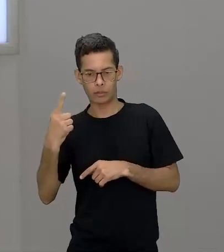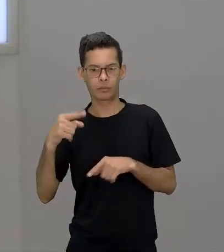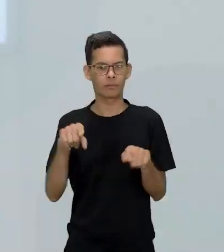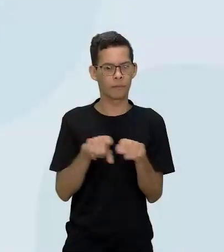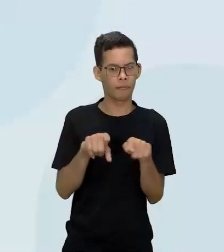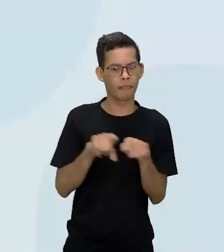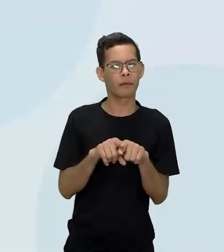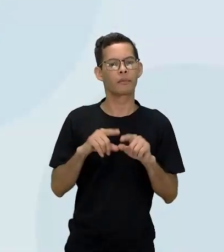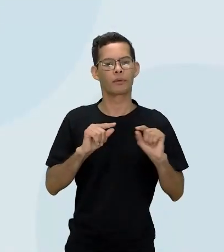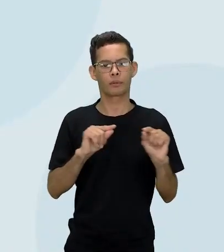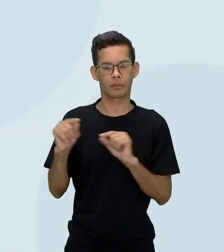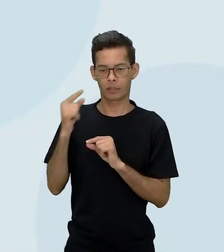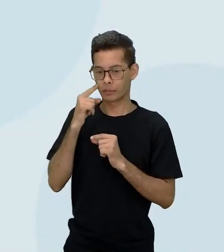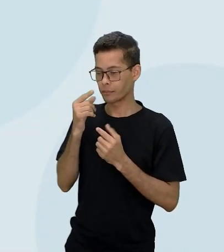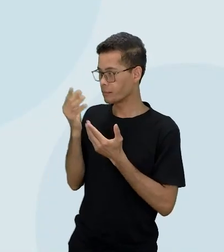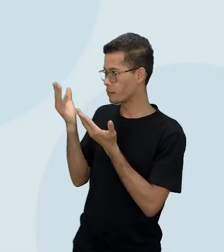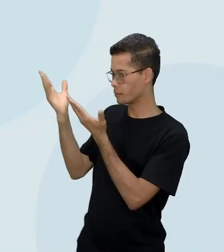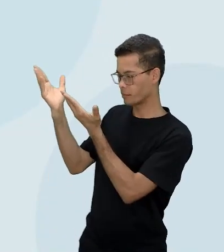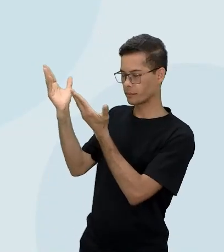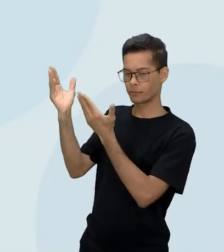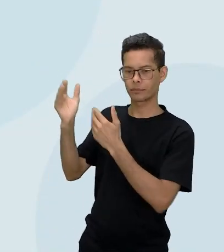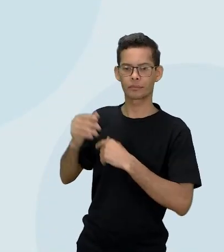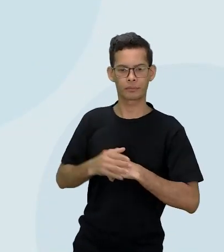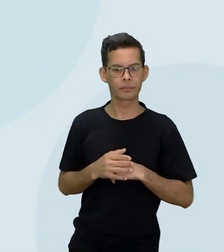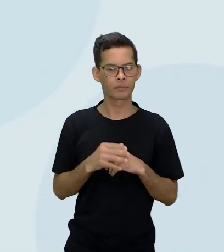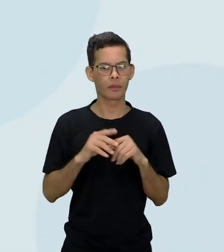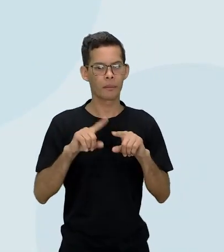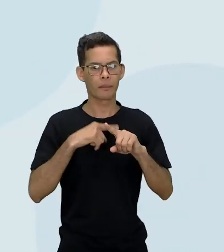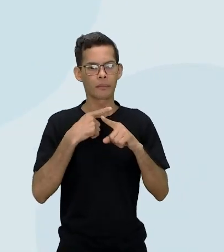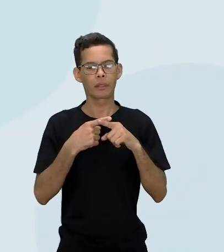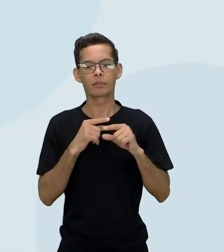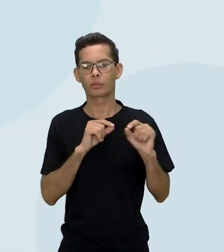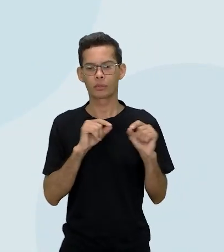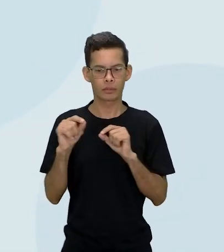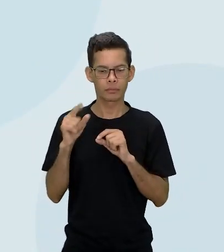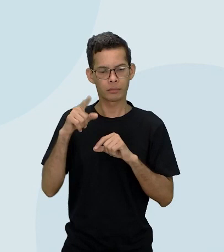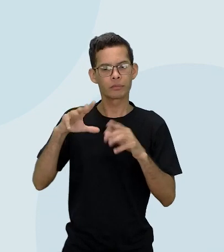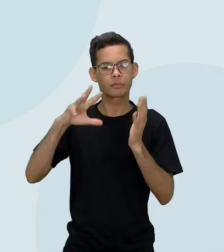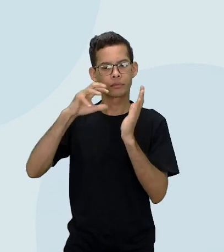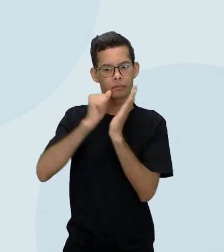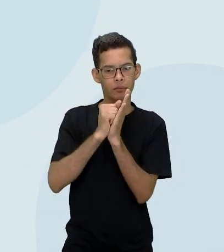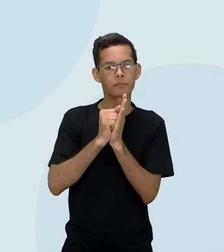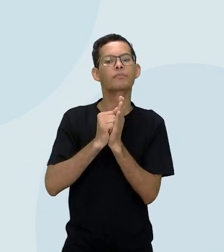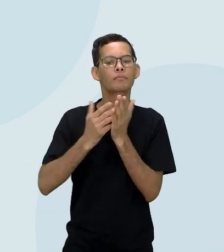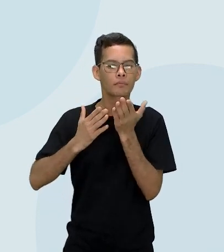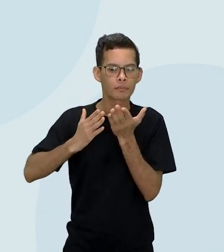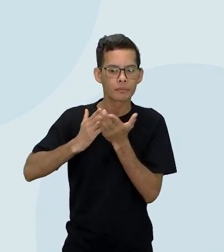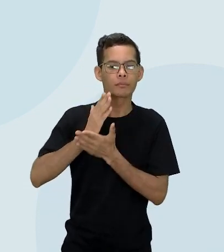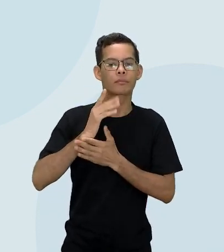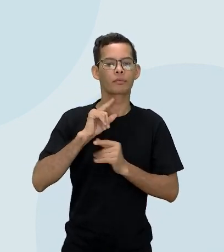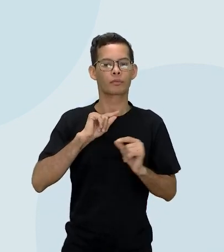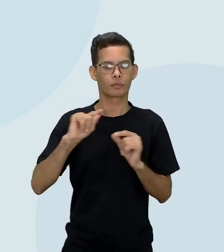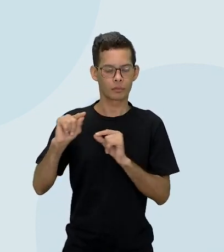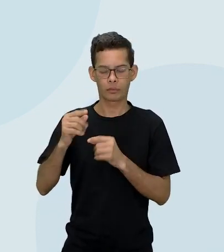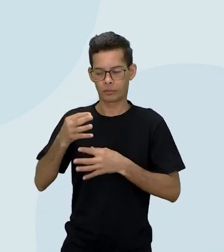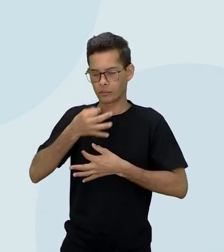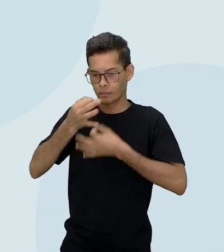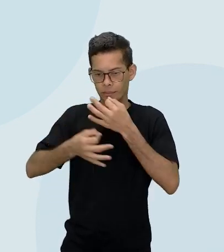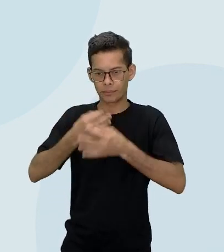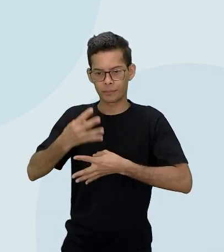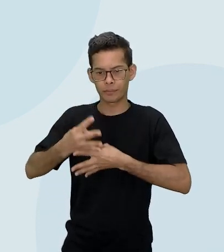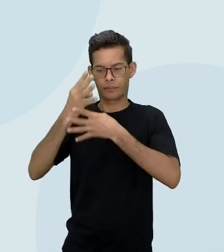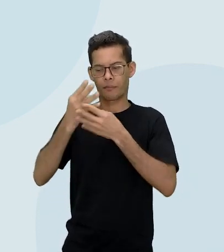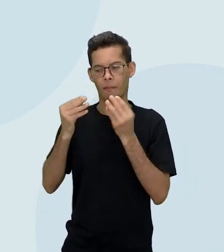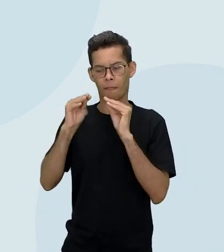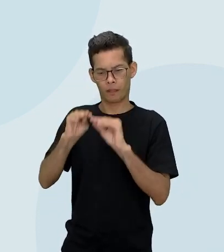Deixamos aqui também o carry code e o link para inscrição que vai estar disponível no chat. Então a